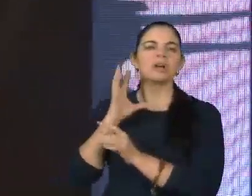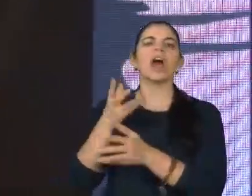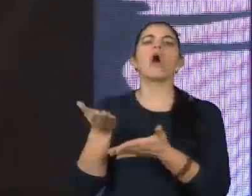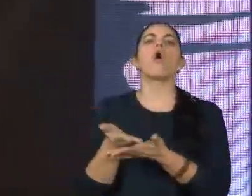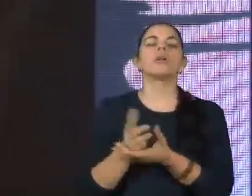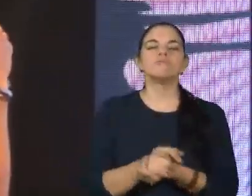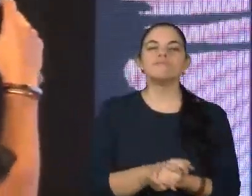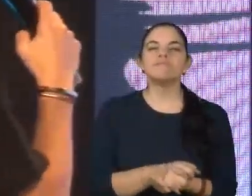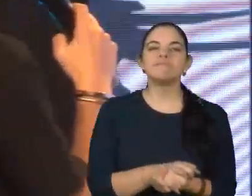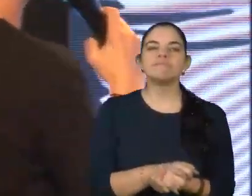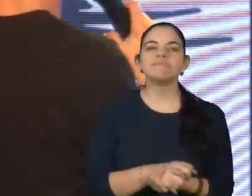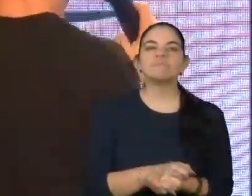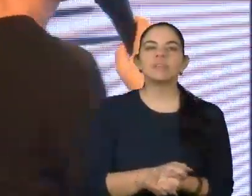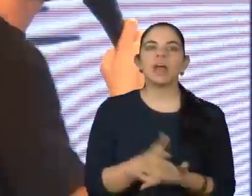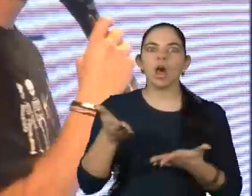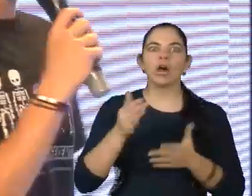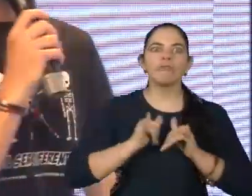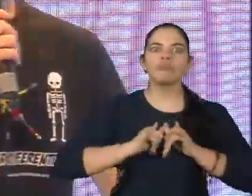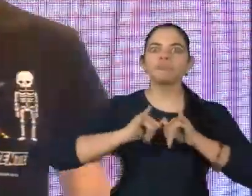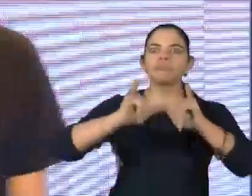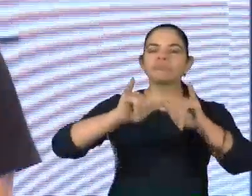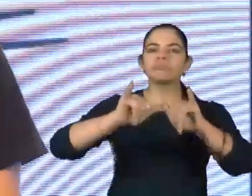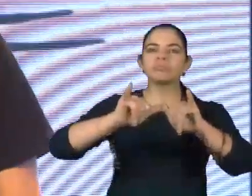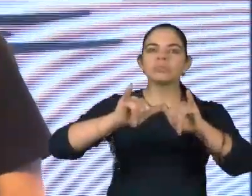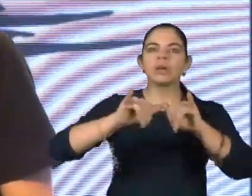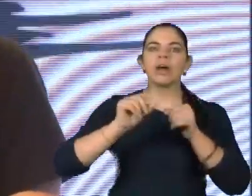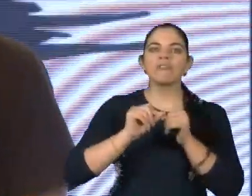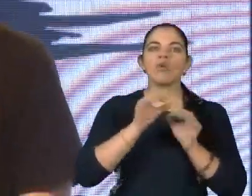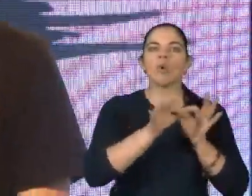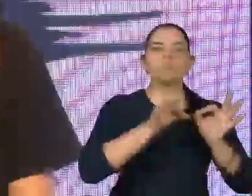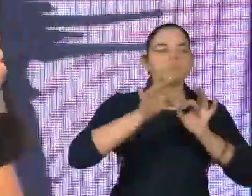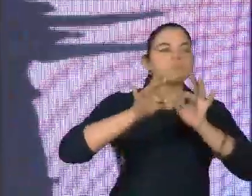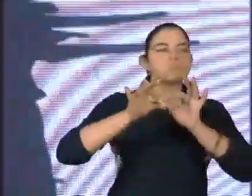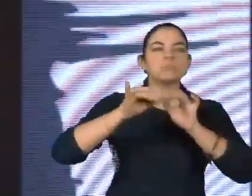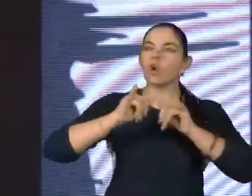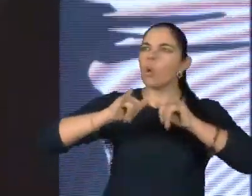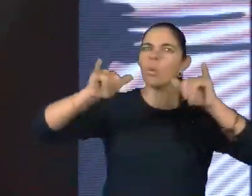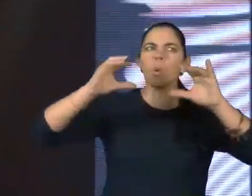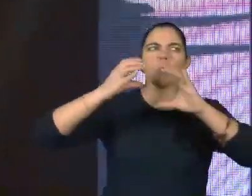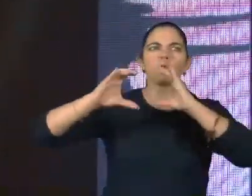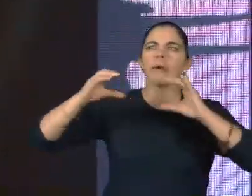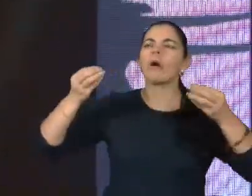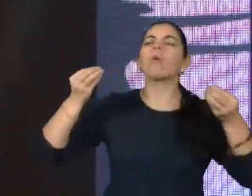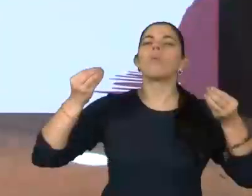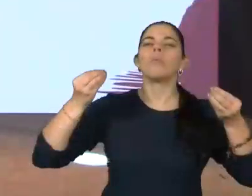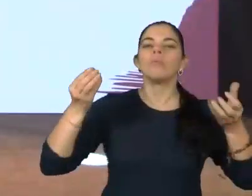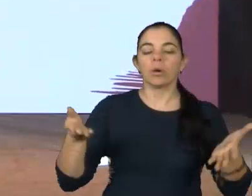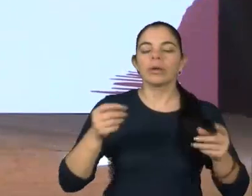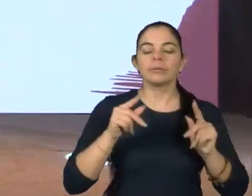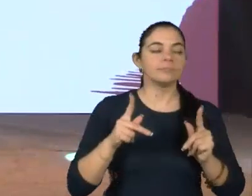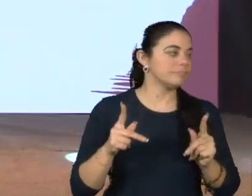agora? Agora eu vou comunicar. Agora eu vou fazer um plano de comunicação. Bom, vamos lá.